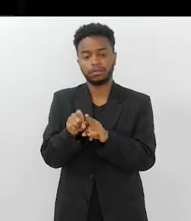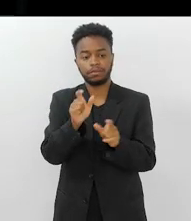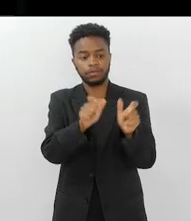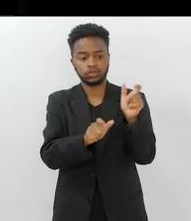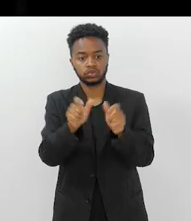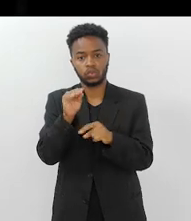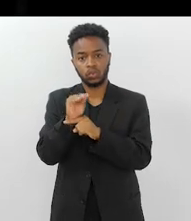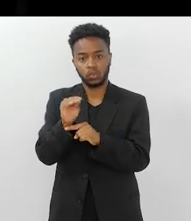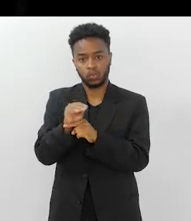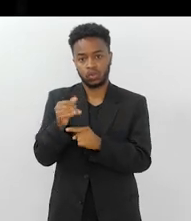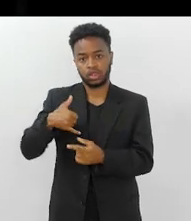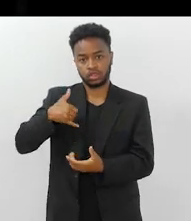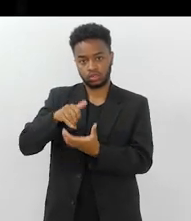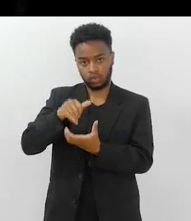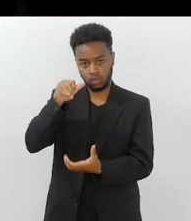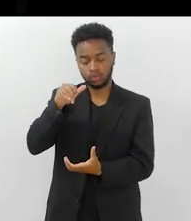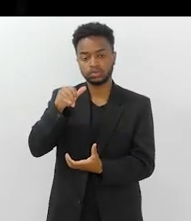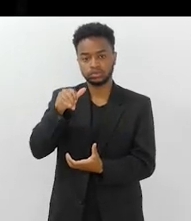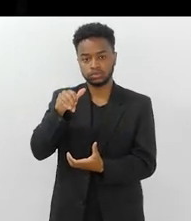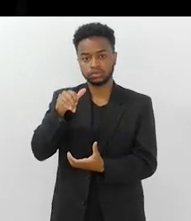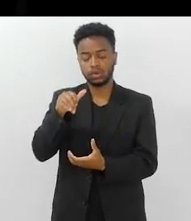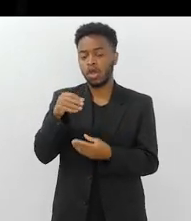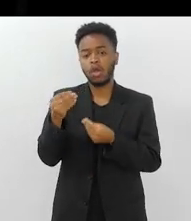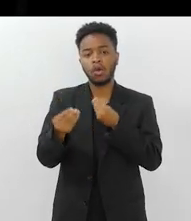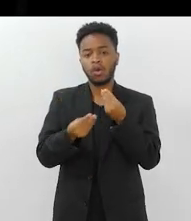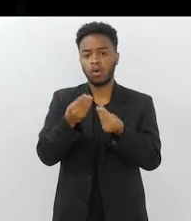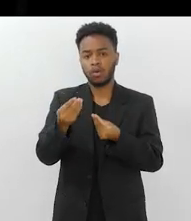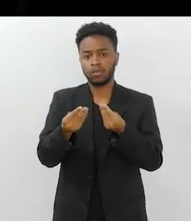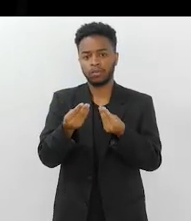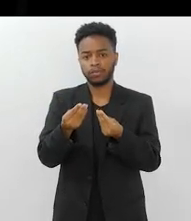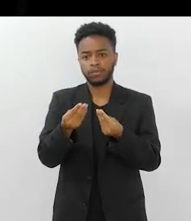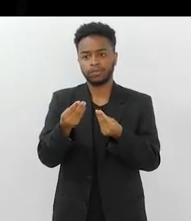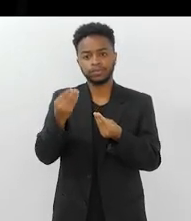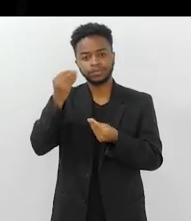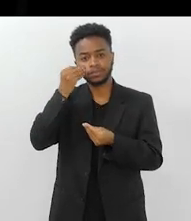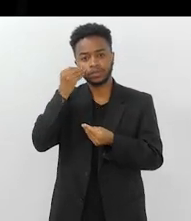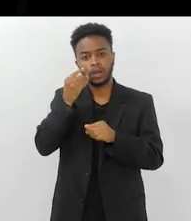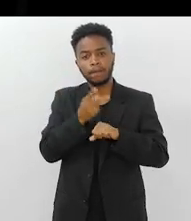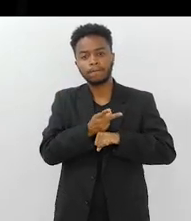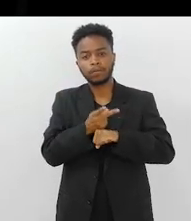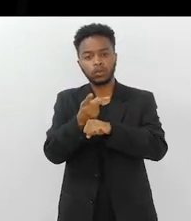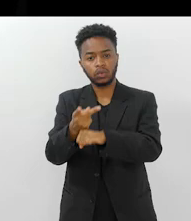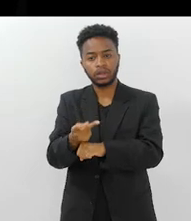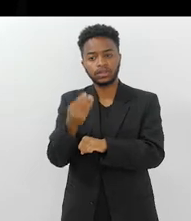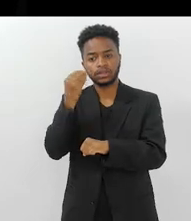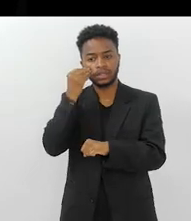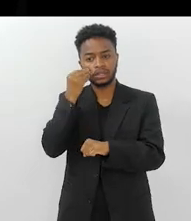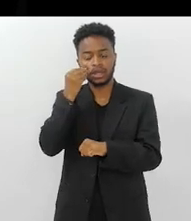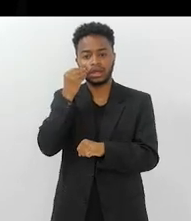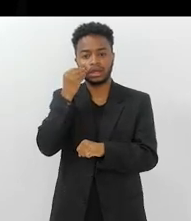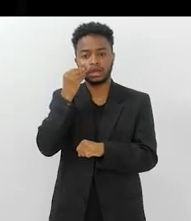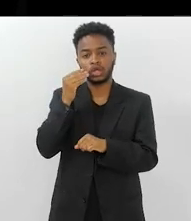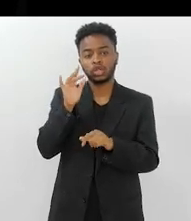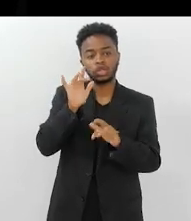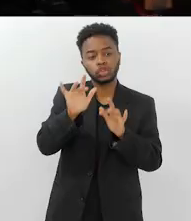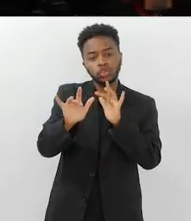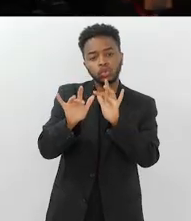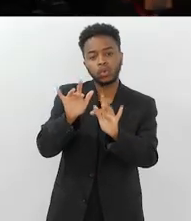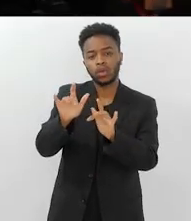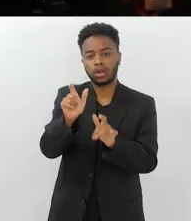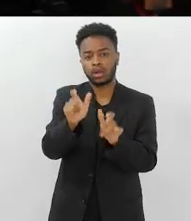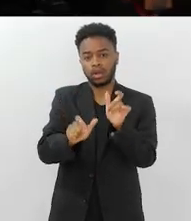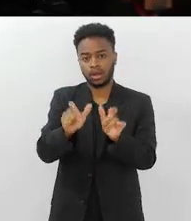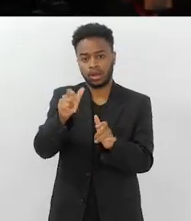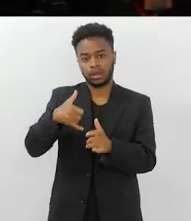cuidadores de idosos no sentido de estar procurando tocar no idoso, né? Tocar no